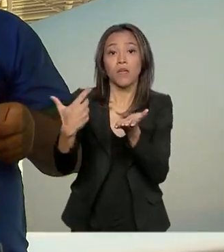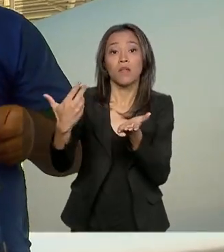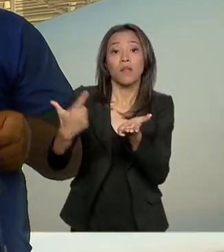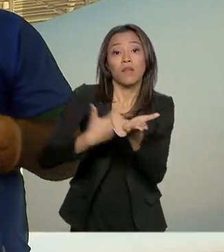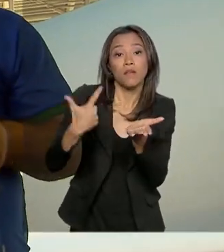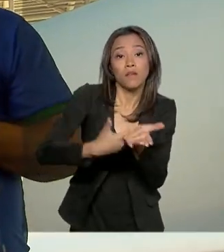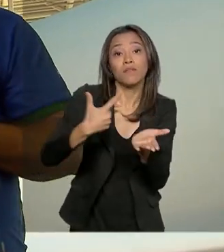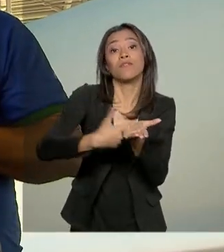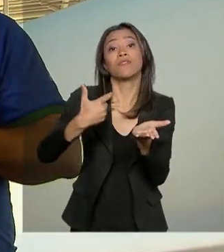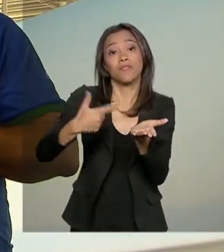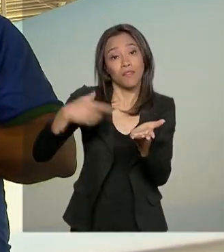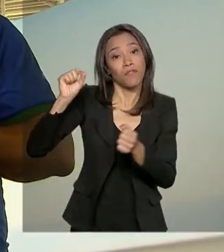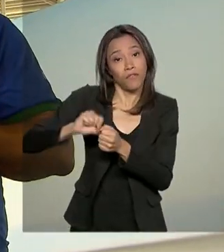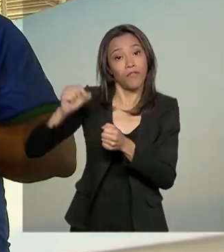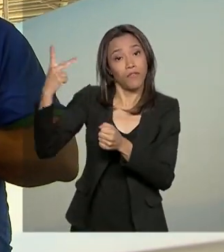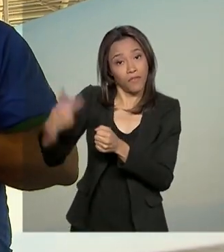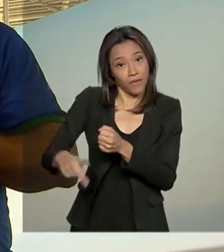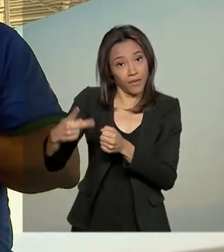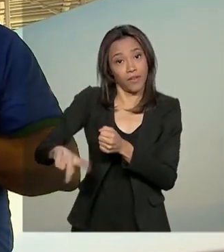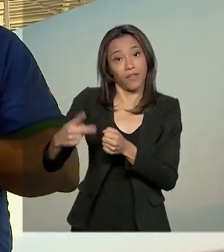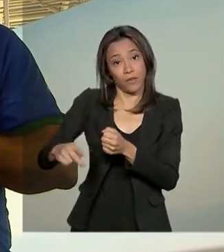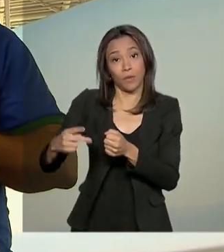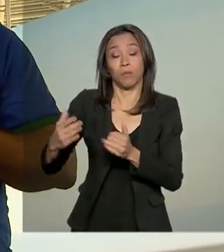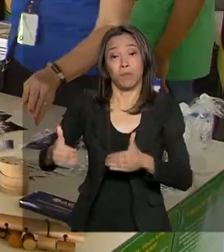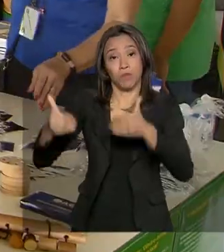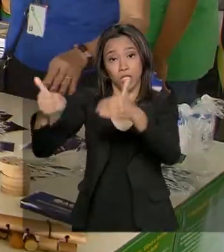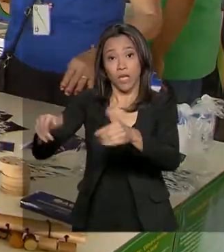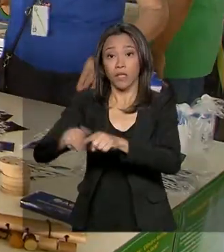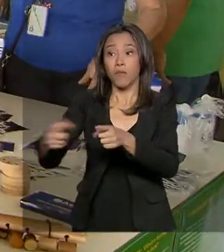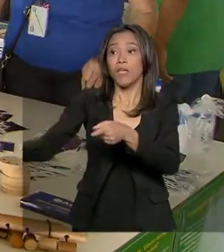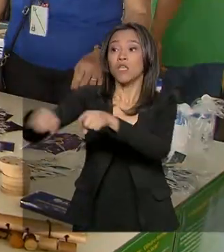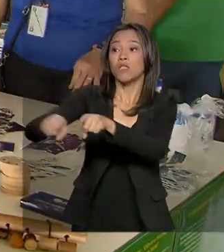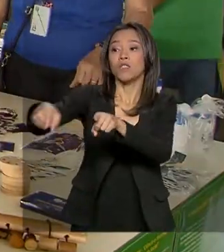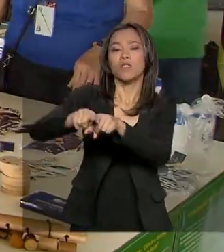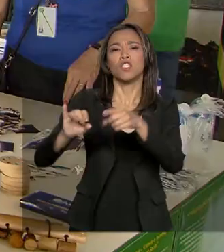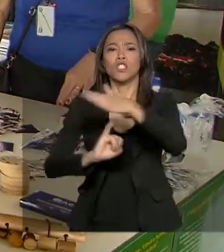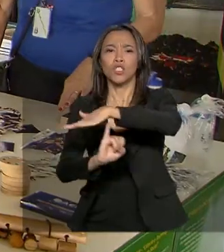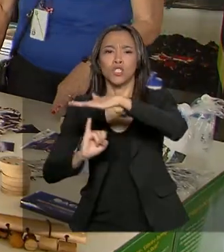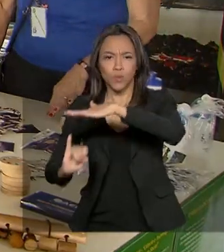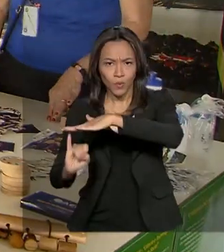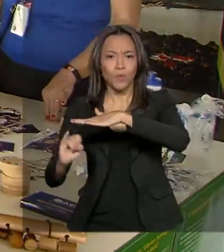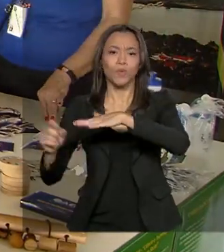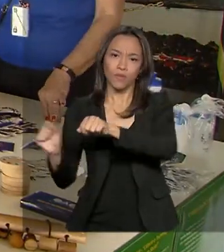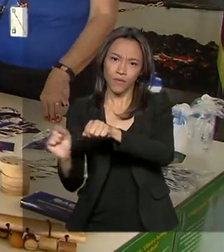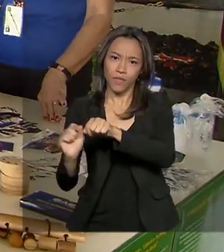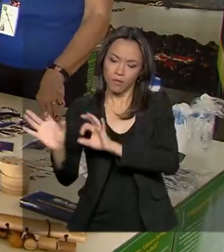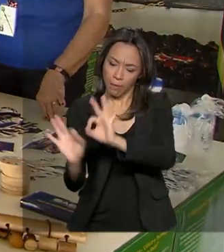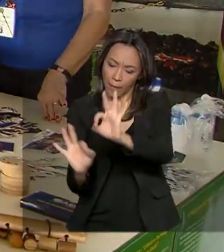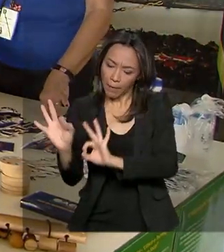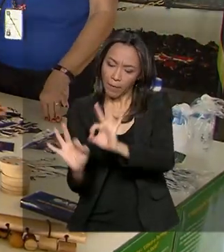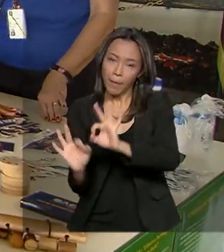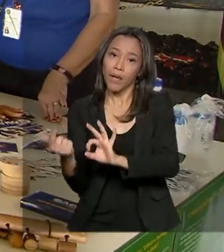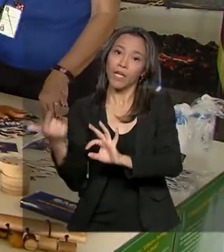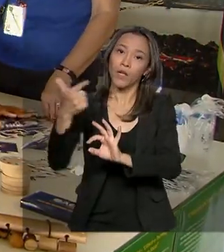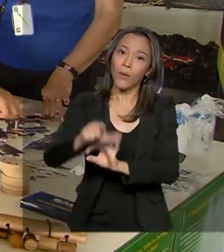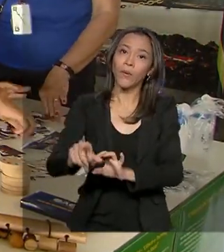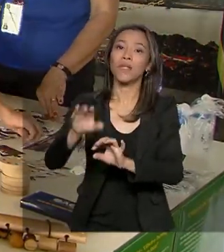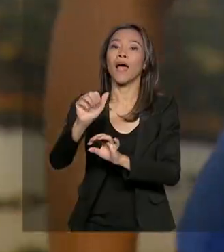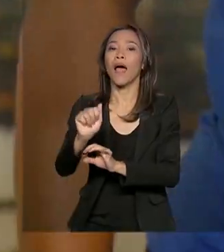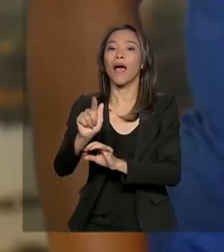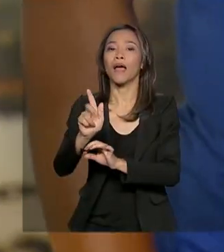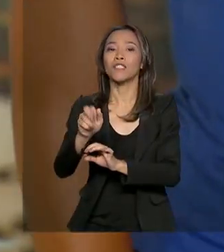produzidas pelo Ministério e entidades vinculadas, como o Instituto Mamirauá e a Agência Espacial